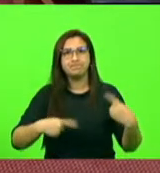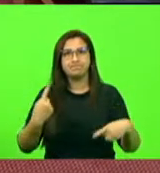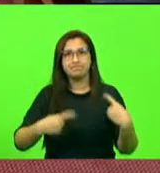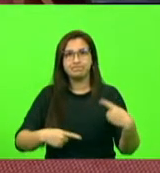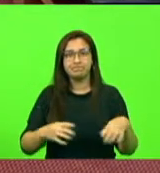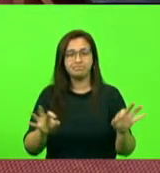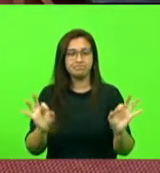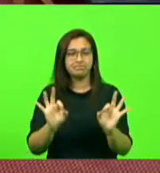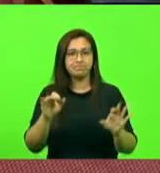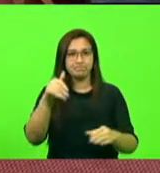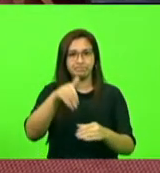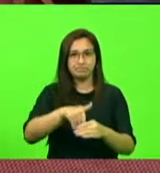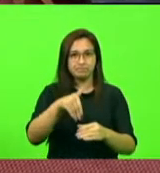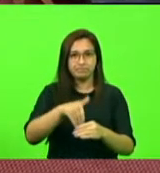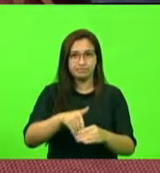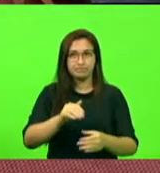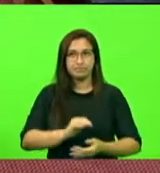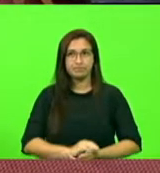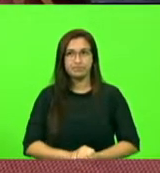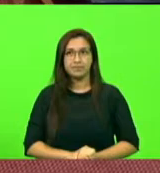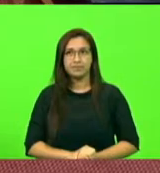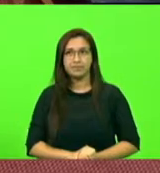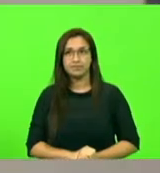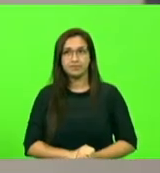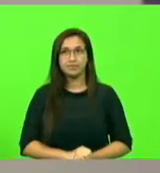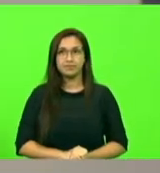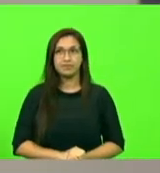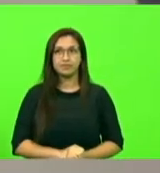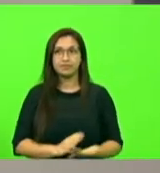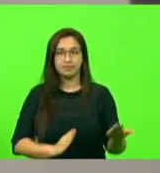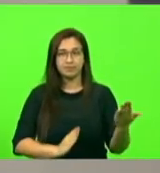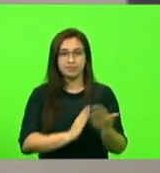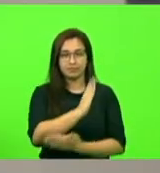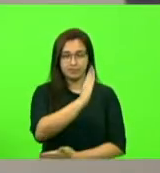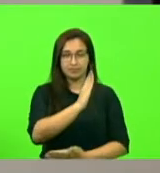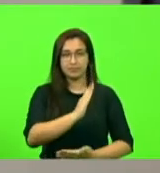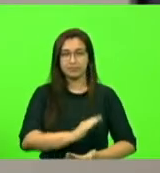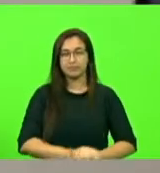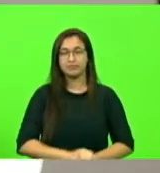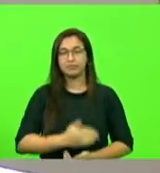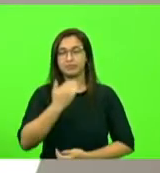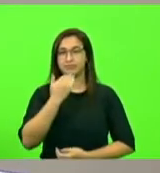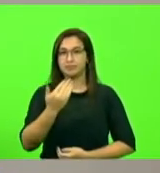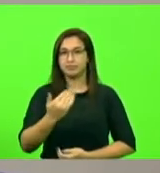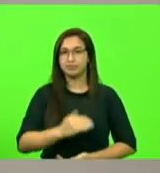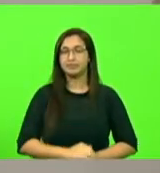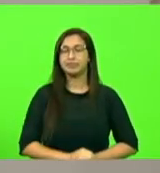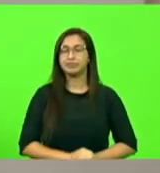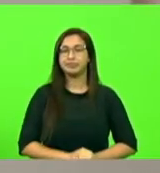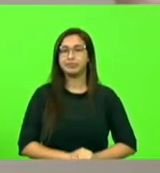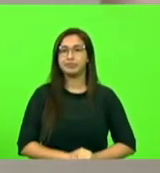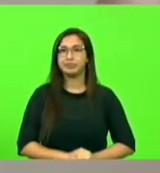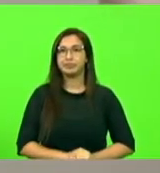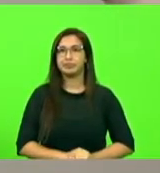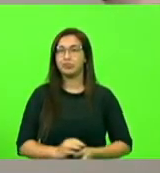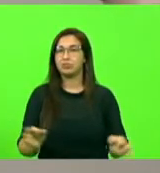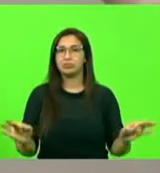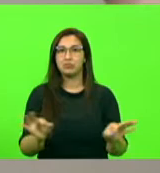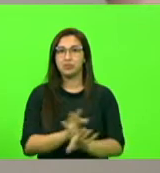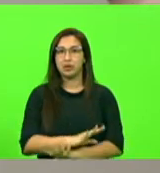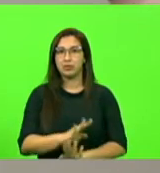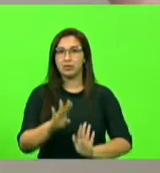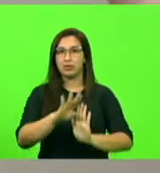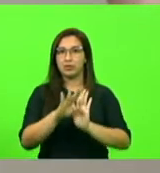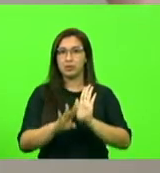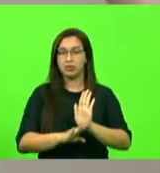discutir em votação. Está aprovado o requerimento. Fim da ordem